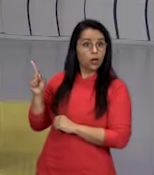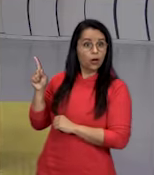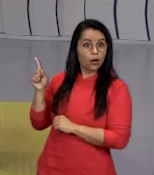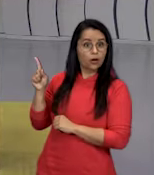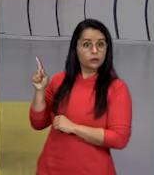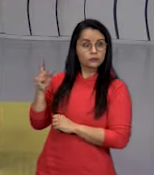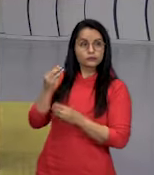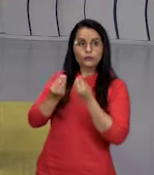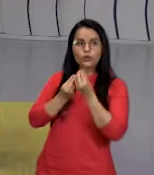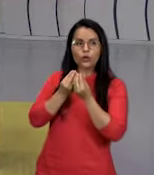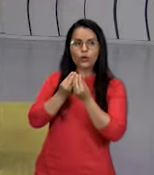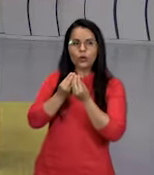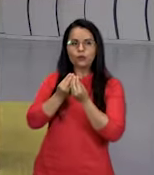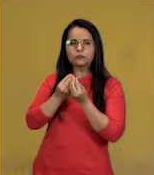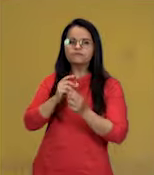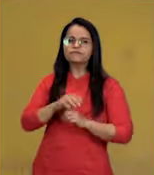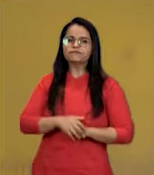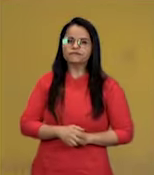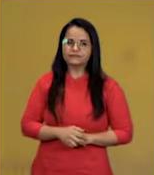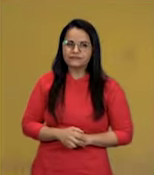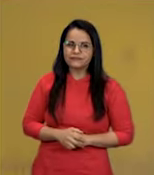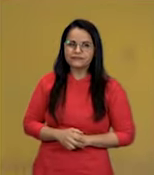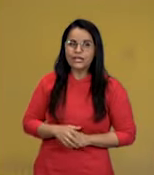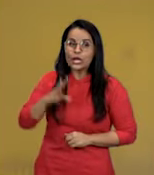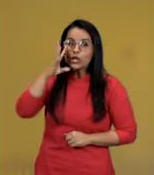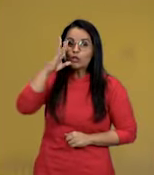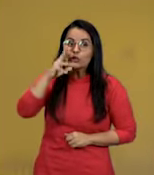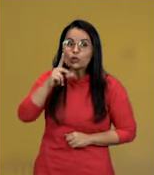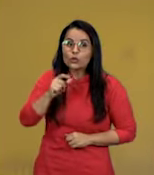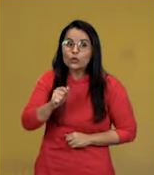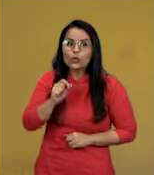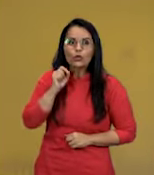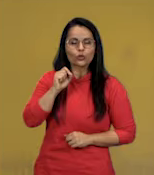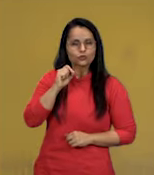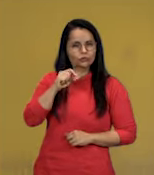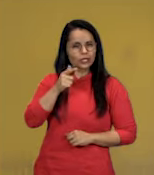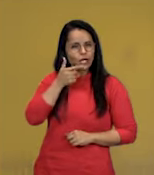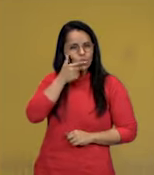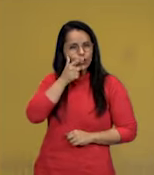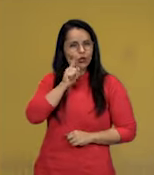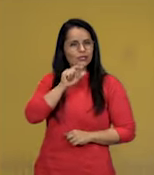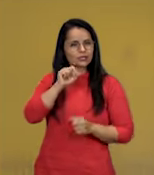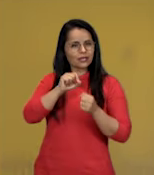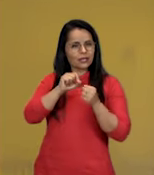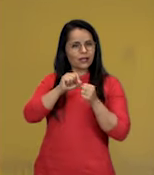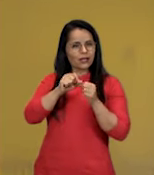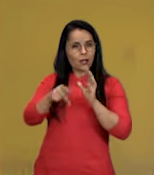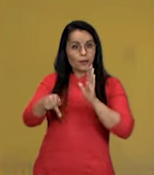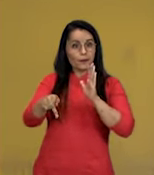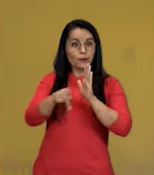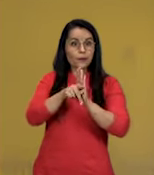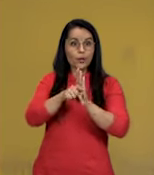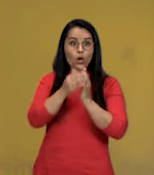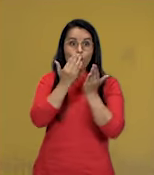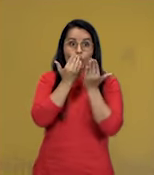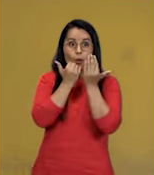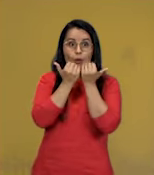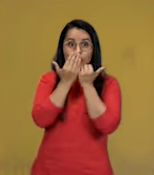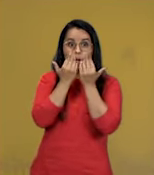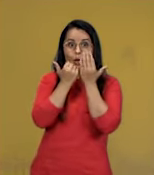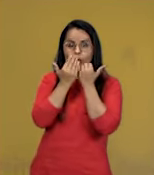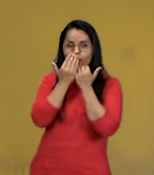Organismos autótrofos são todos aqueles que conseguem fazer o seu próprio alimento